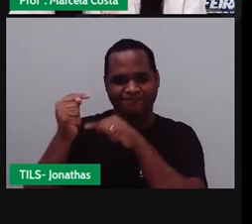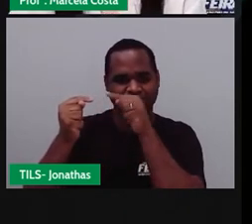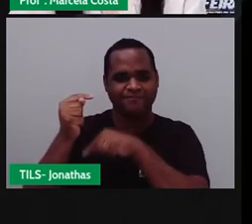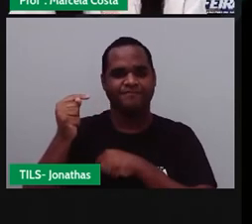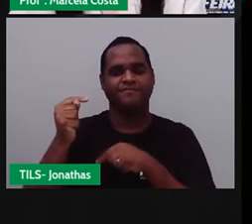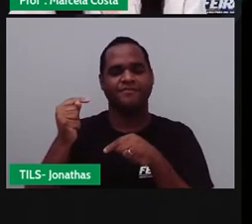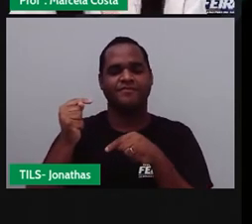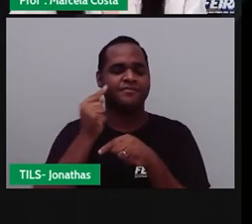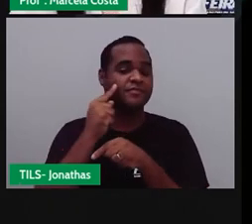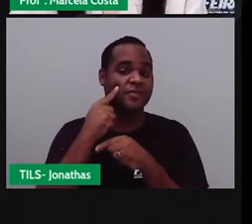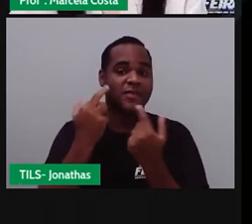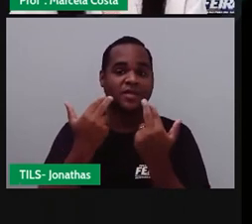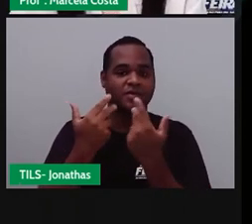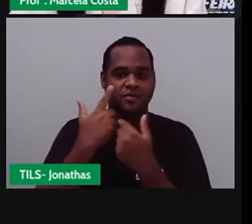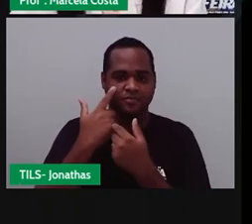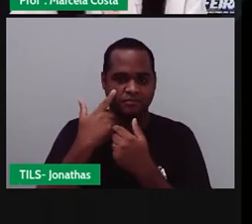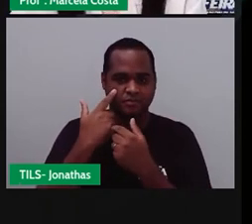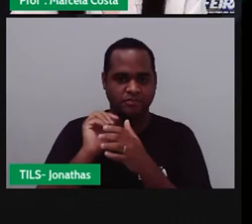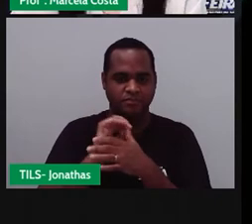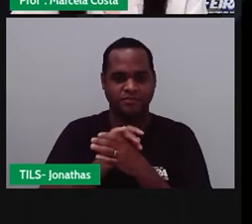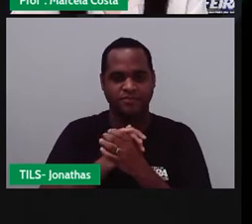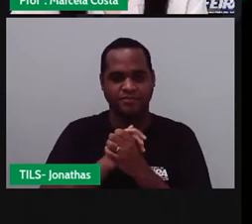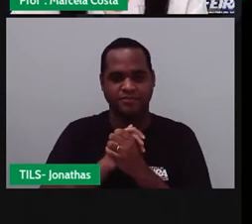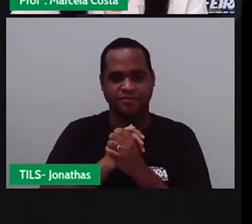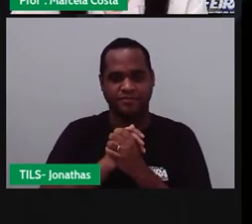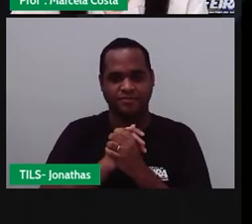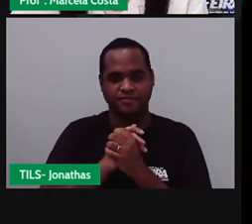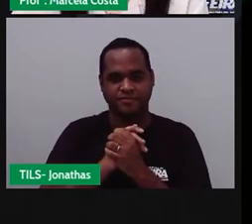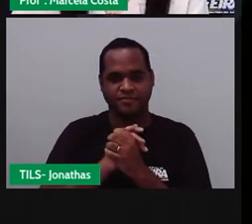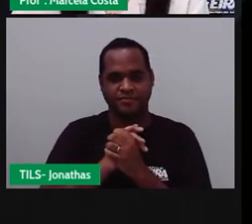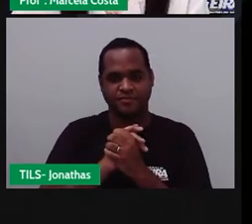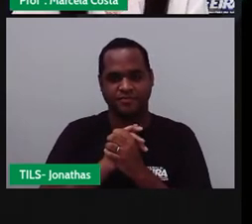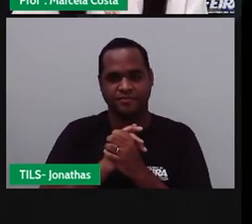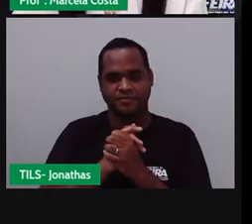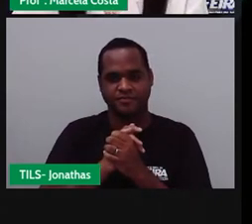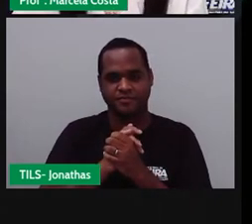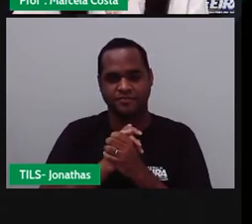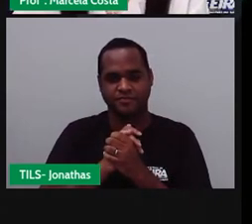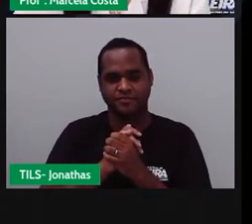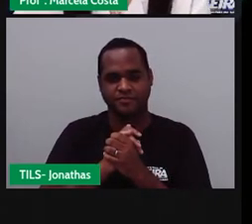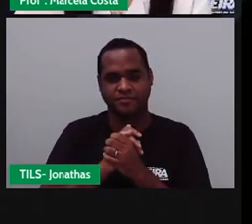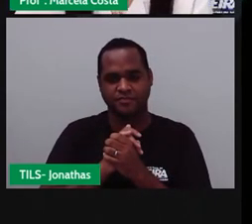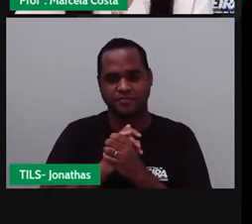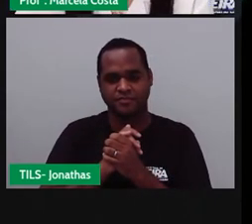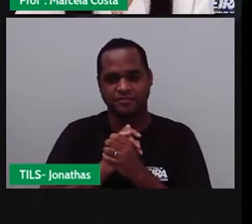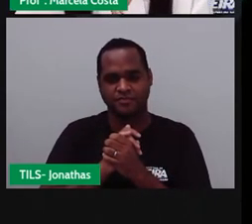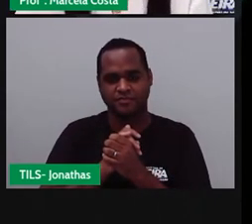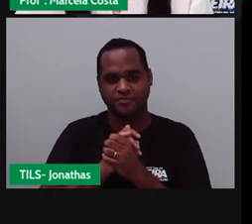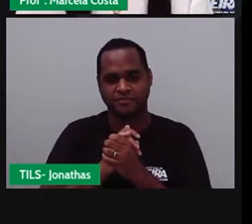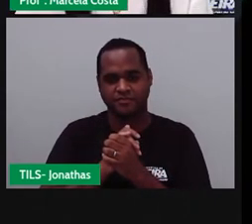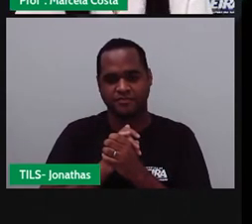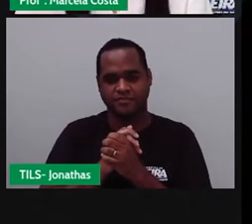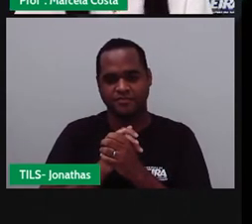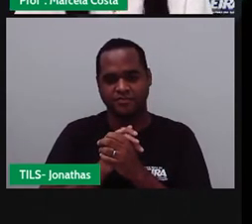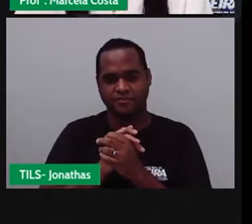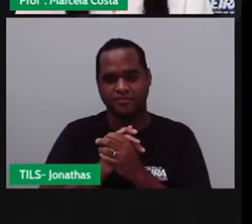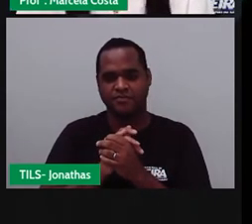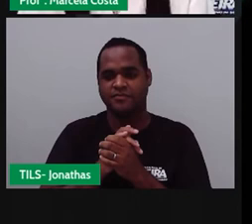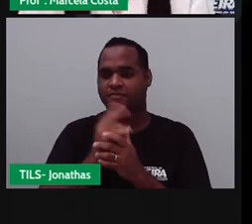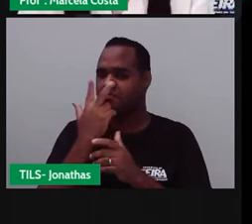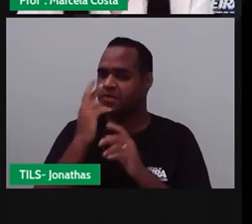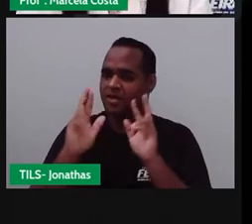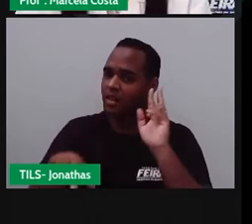Vamos mais uma vez. Vamos tentar mais uma vez. Olha, vejam que em cada quadrinho desse tem uma imagem diferente,